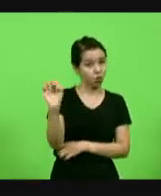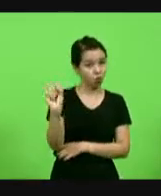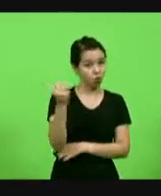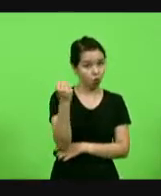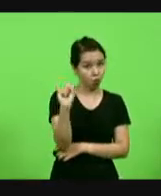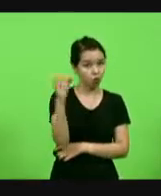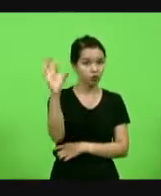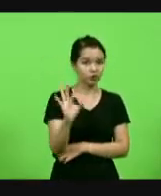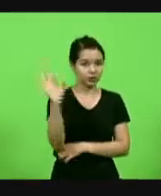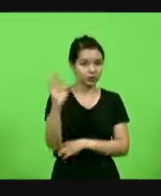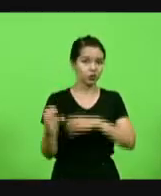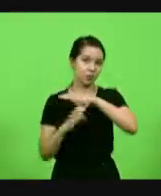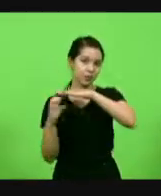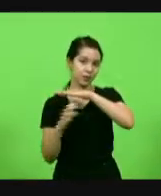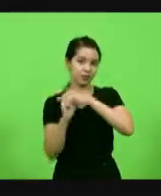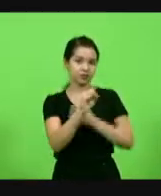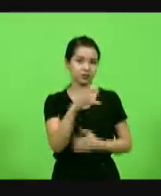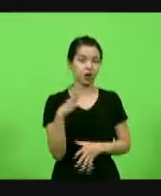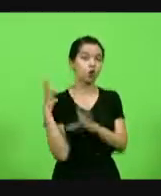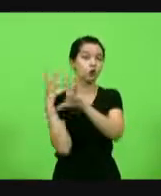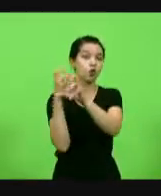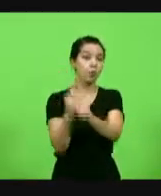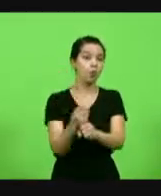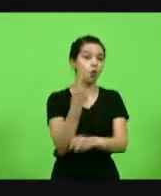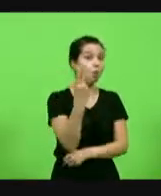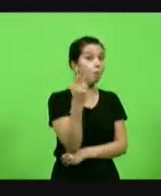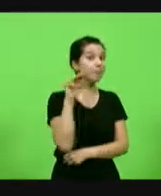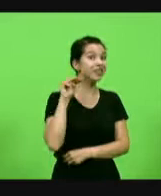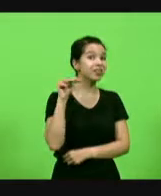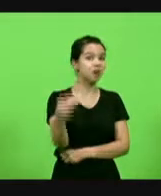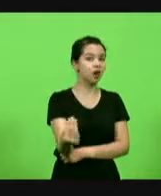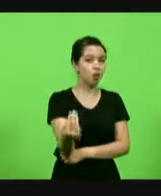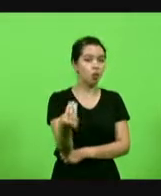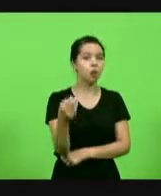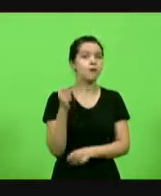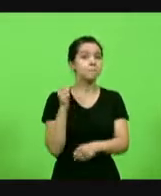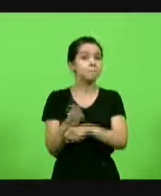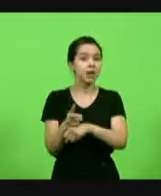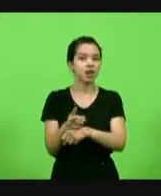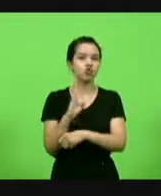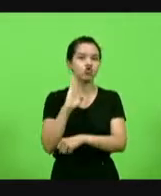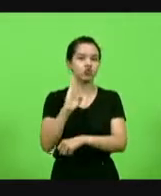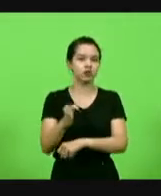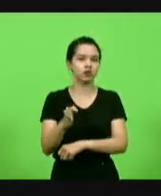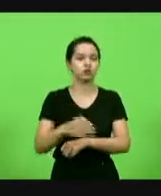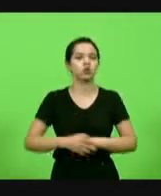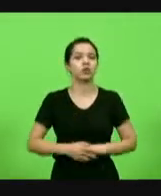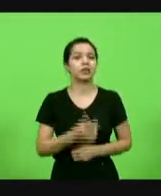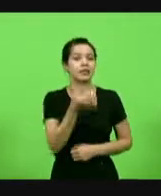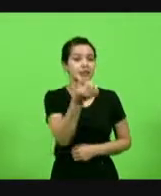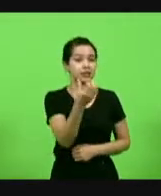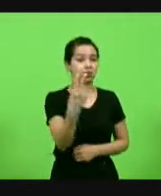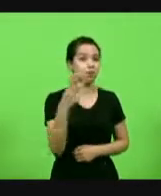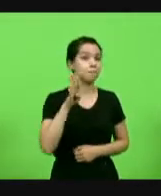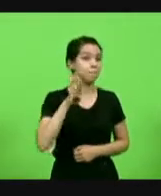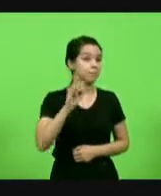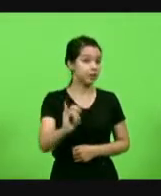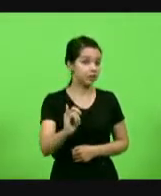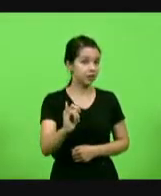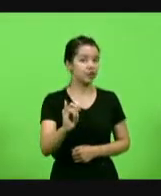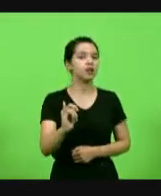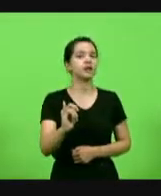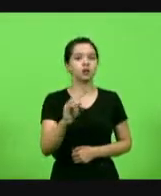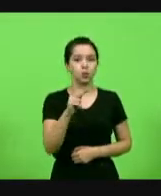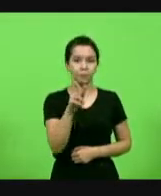que juntos somam um milhão de empregos diretos, 62 bilhões do